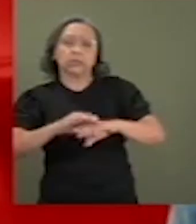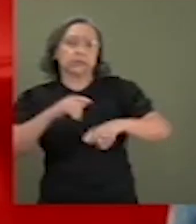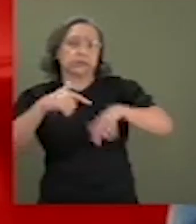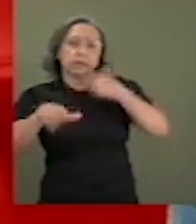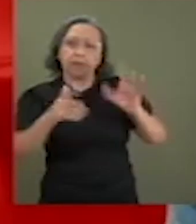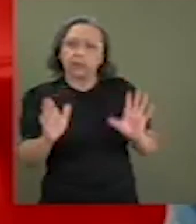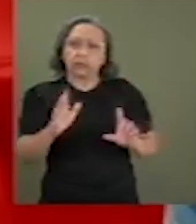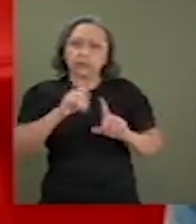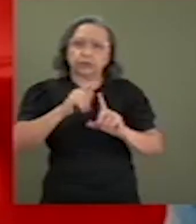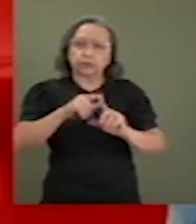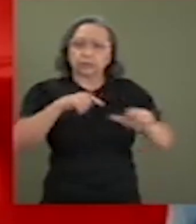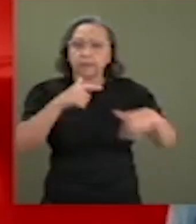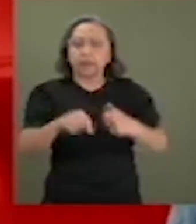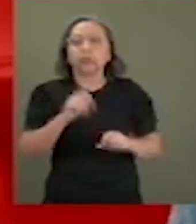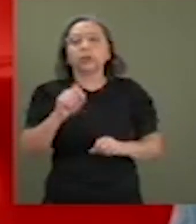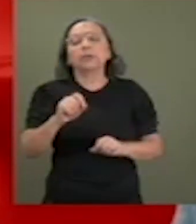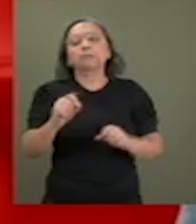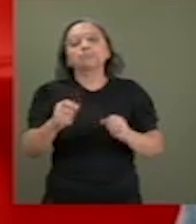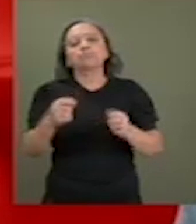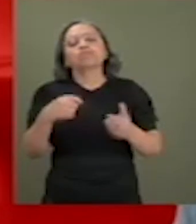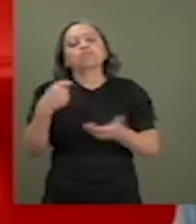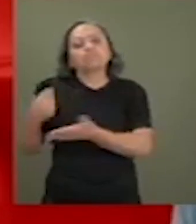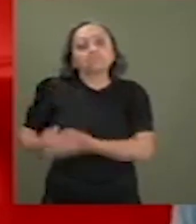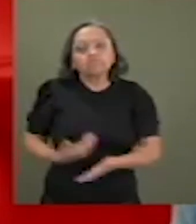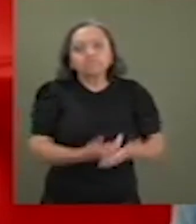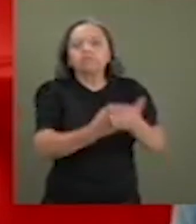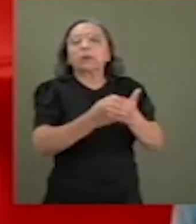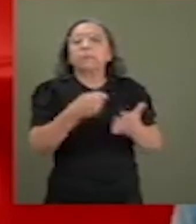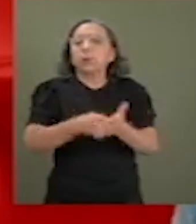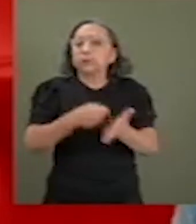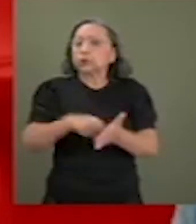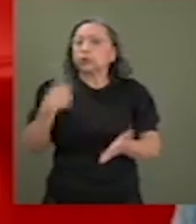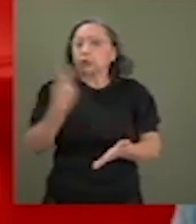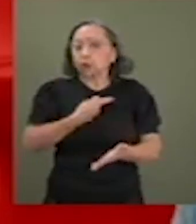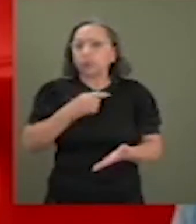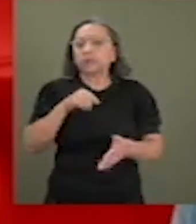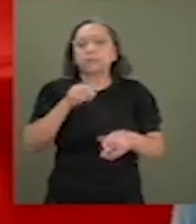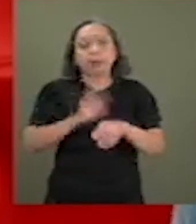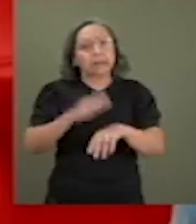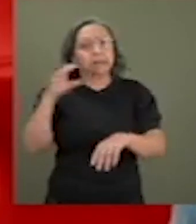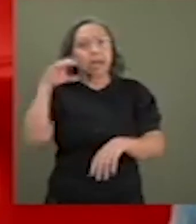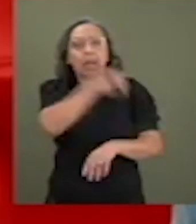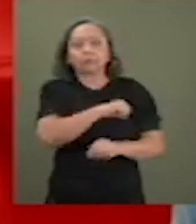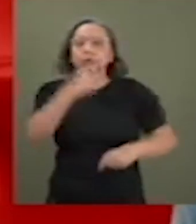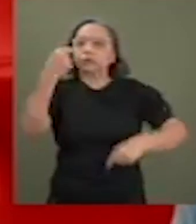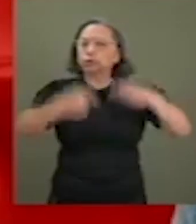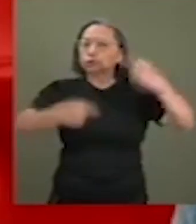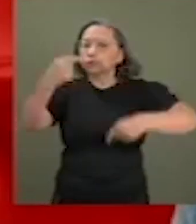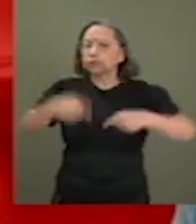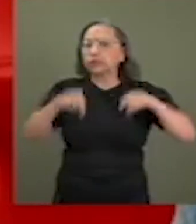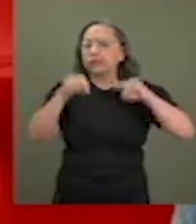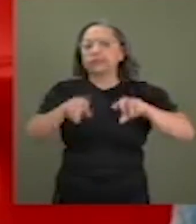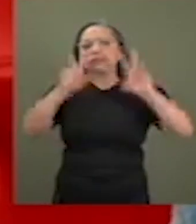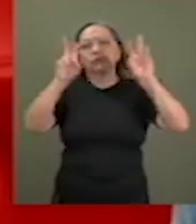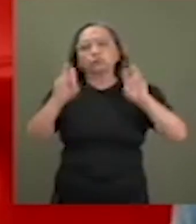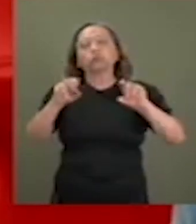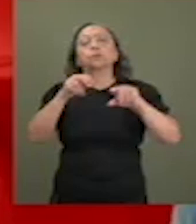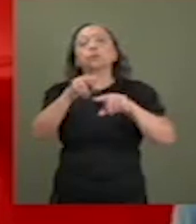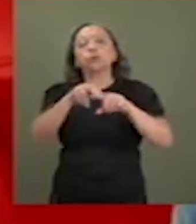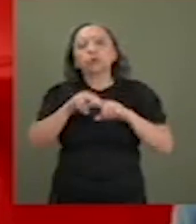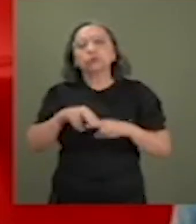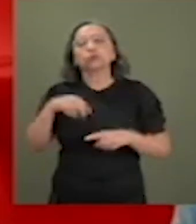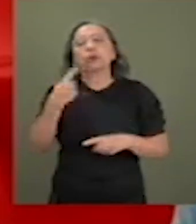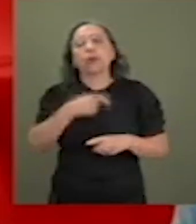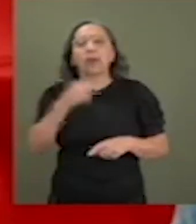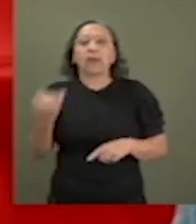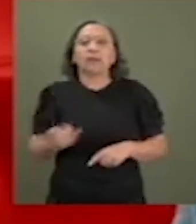que nos diz assim, de forma imediata, discutir essa questão. Para isso, é